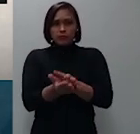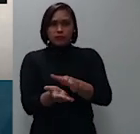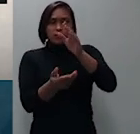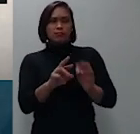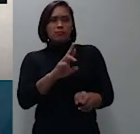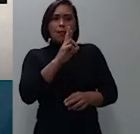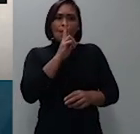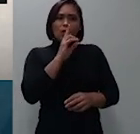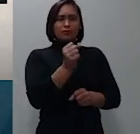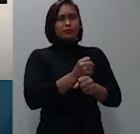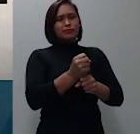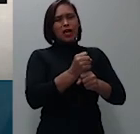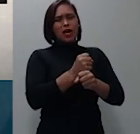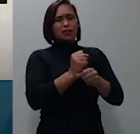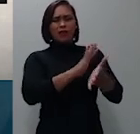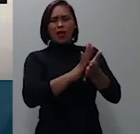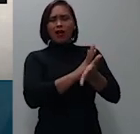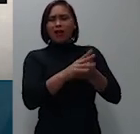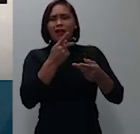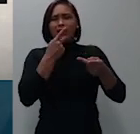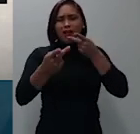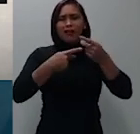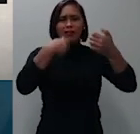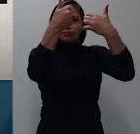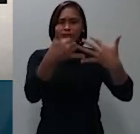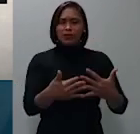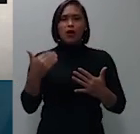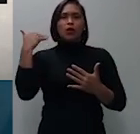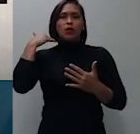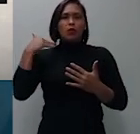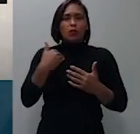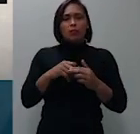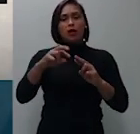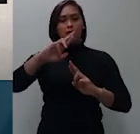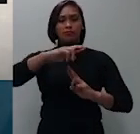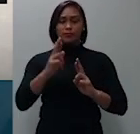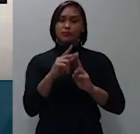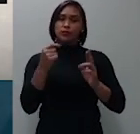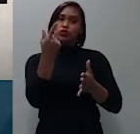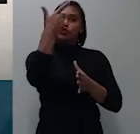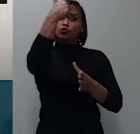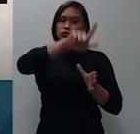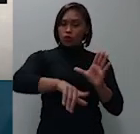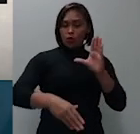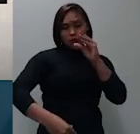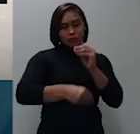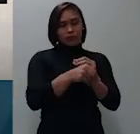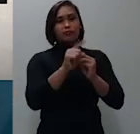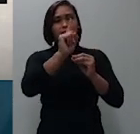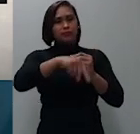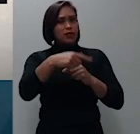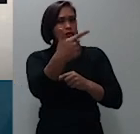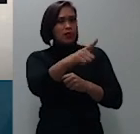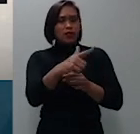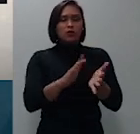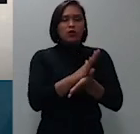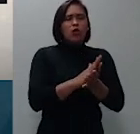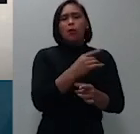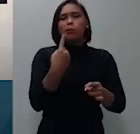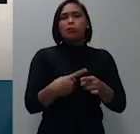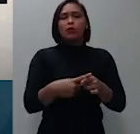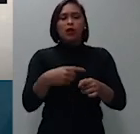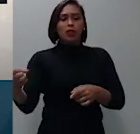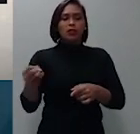o Banco Bradesco reiterou o pedido de extinção da presente ação coletiva não havendo motivo para nova vista a instituição